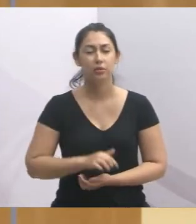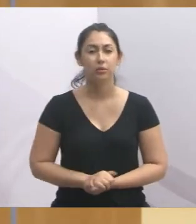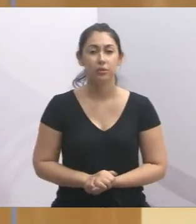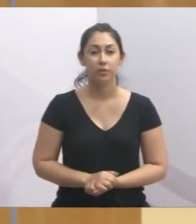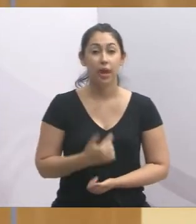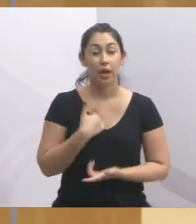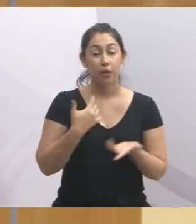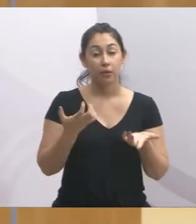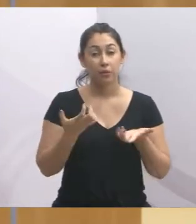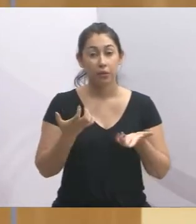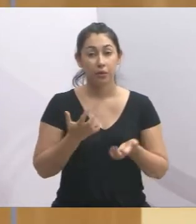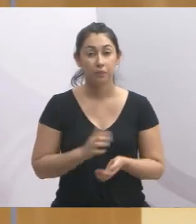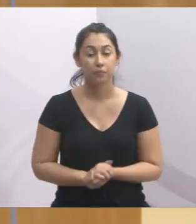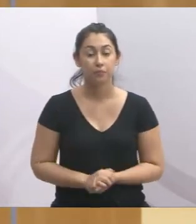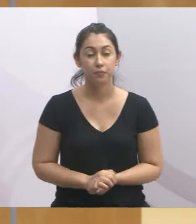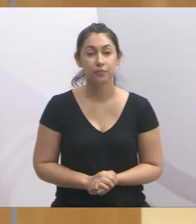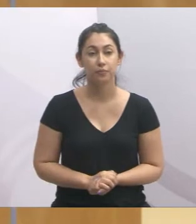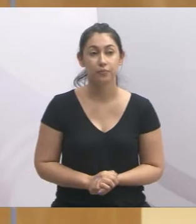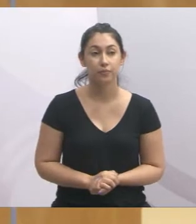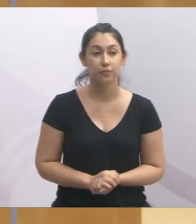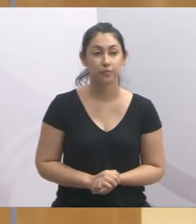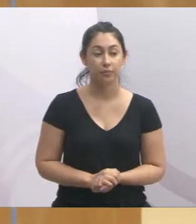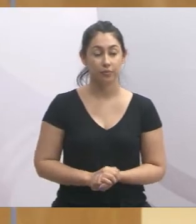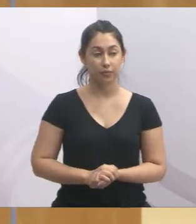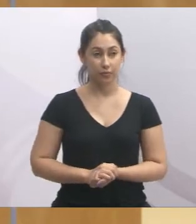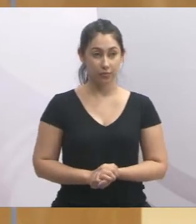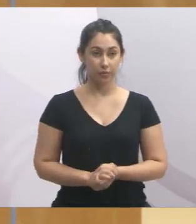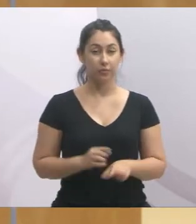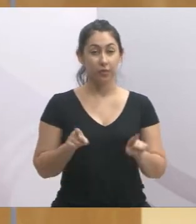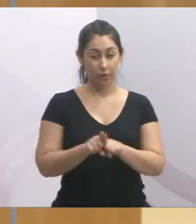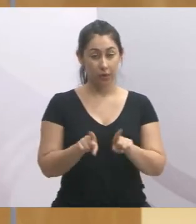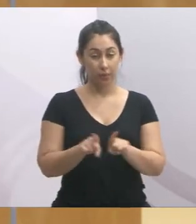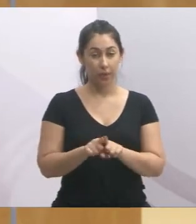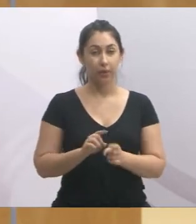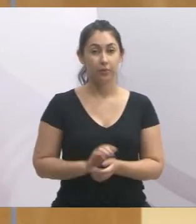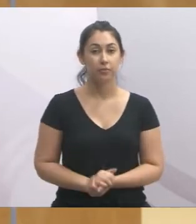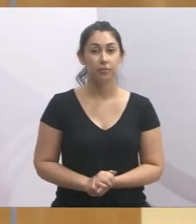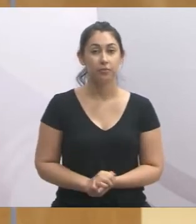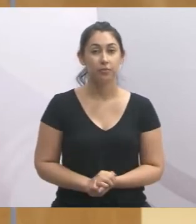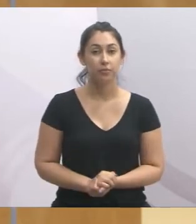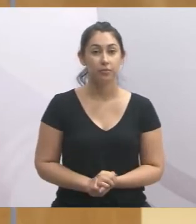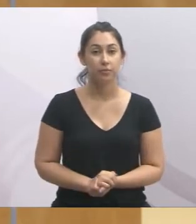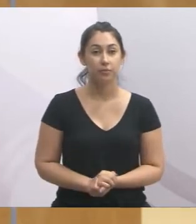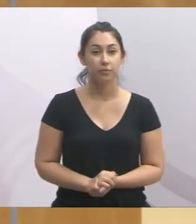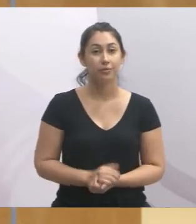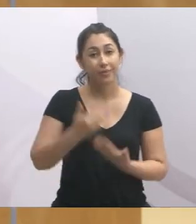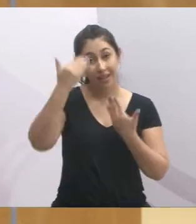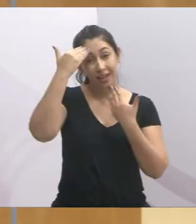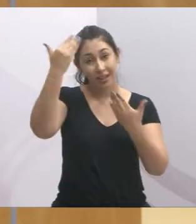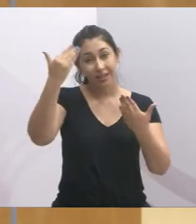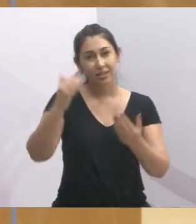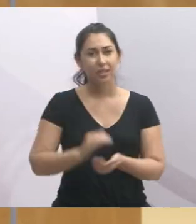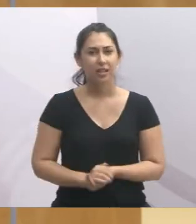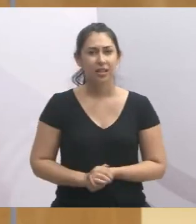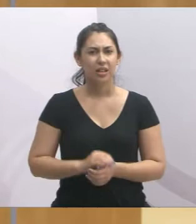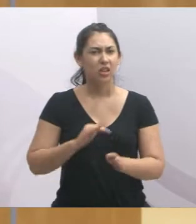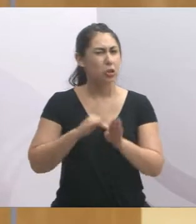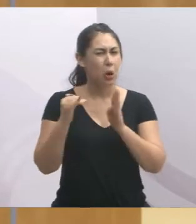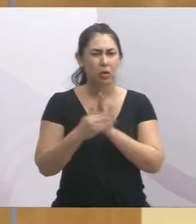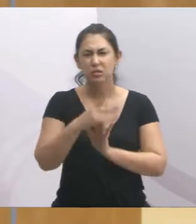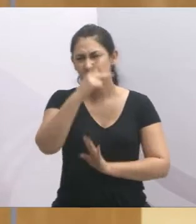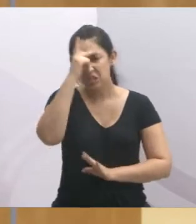Quero aqui também já agradecer a todos aqueles que nos